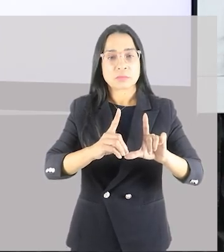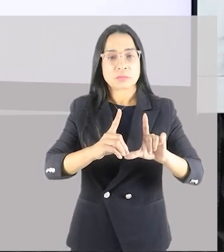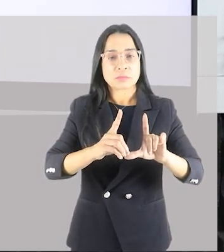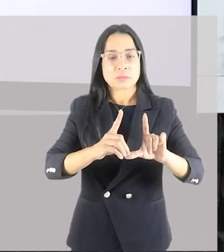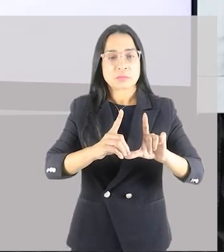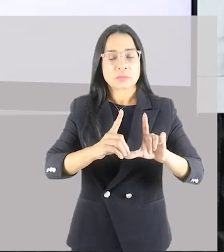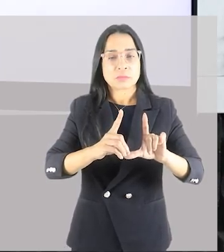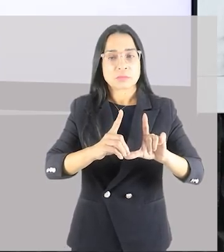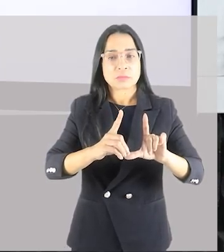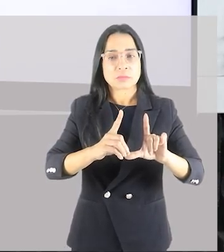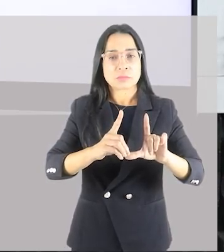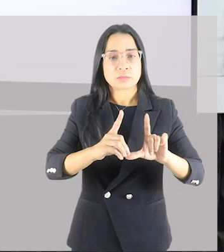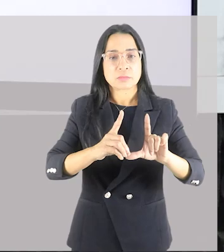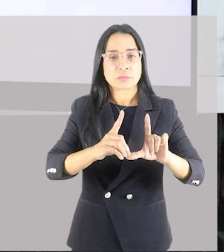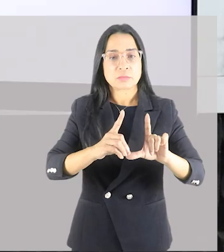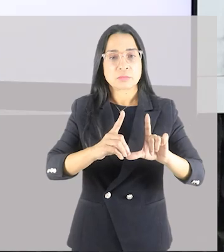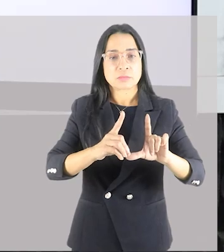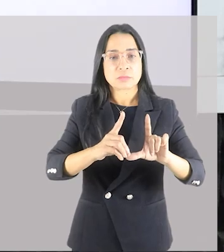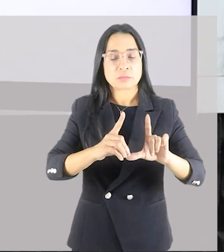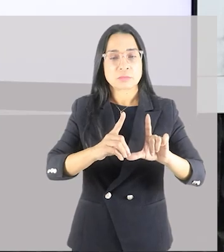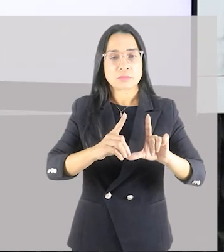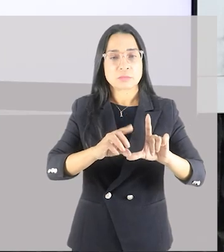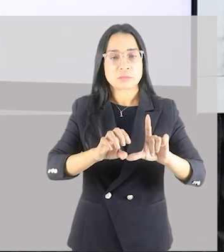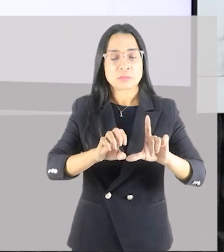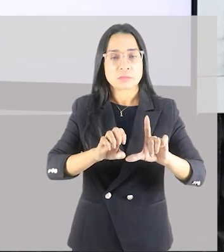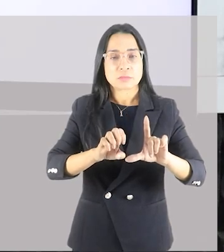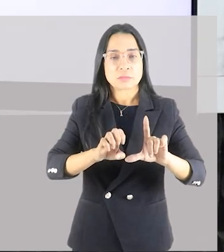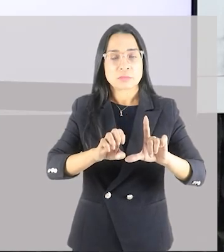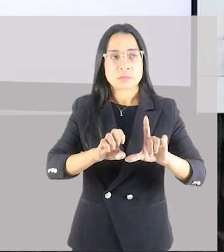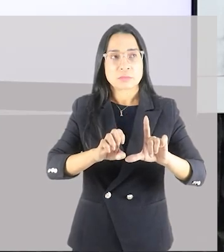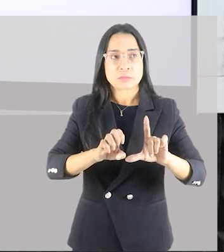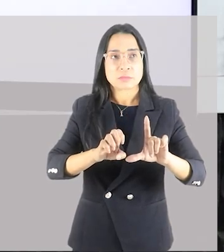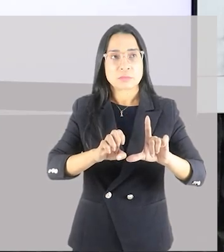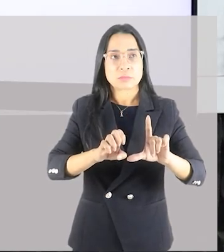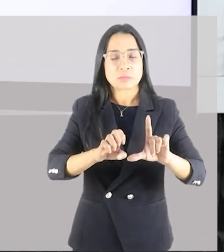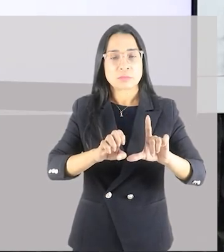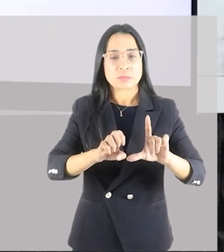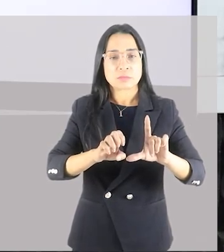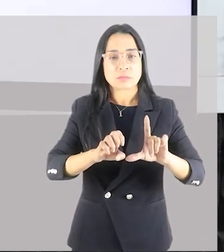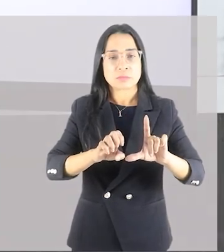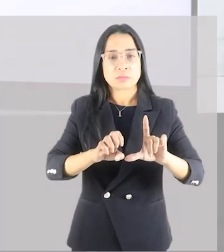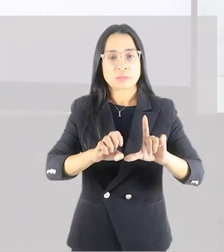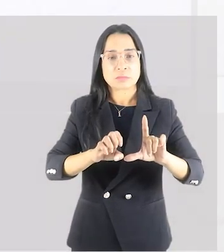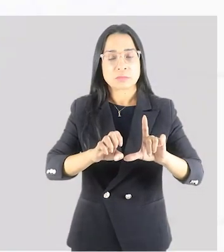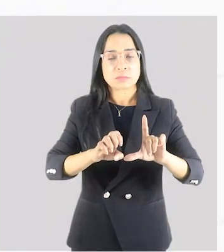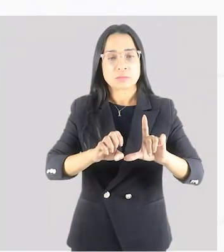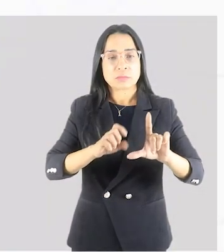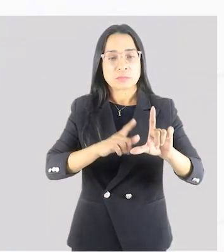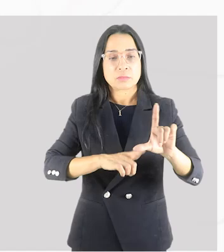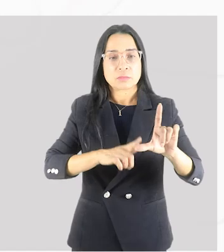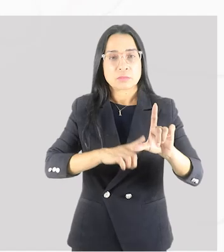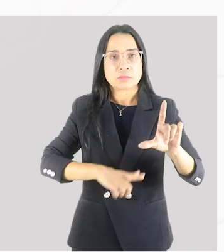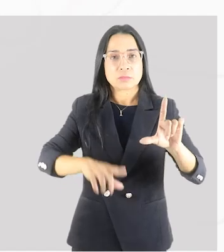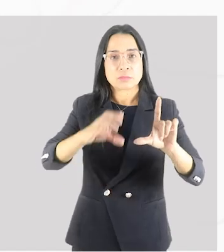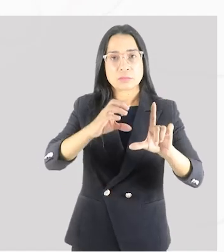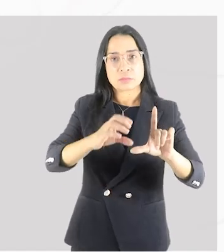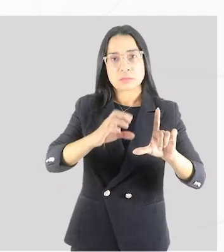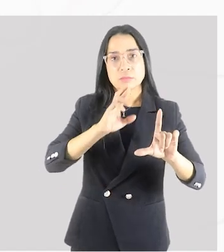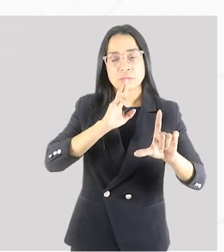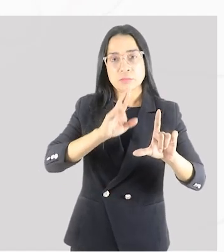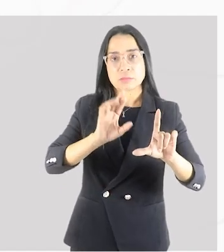e adaptação. Letra E, nenhuma das alternativas. Então a resposta correta